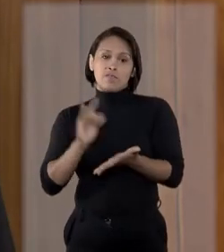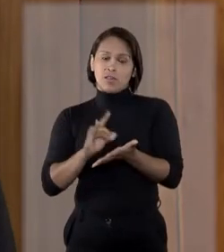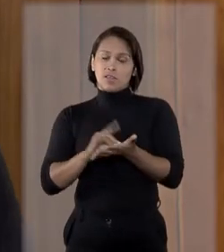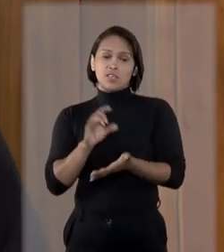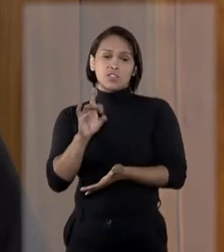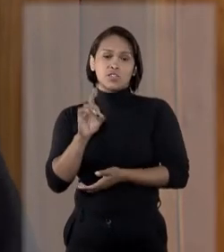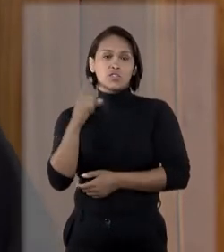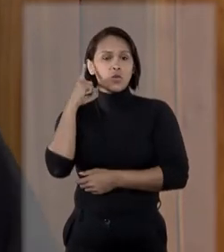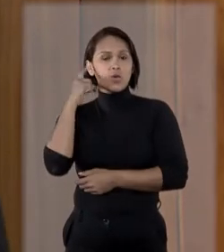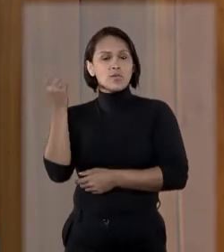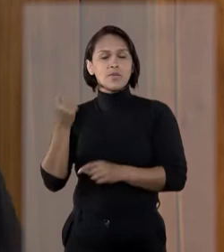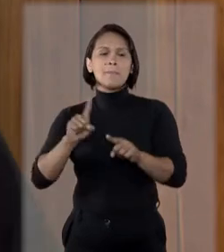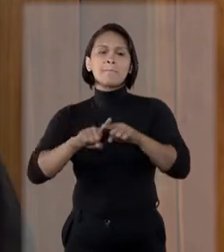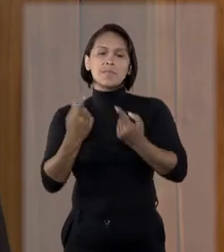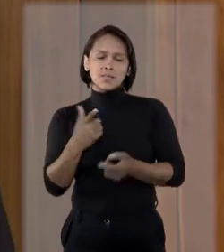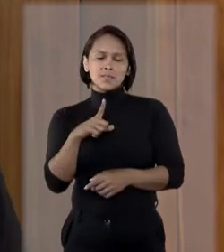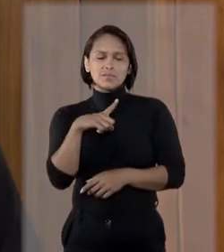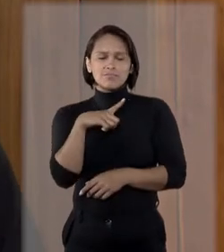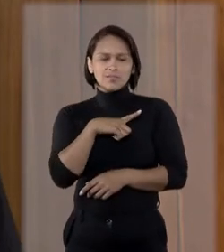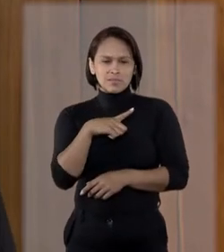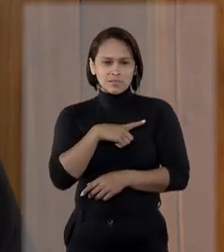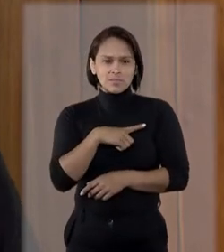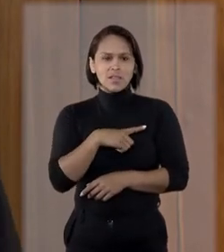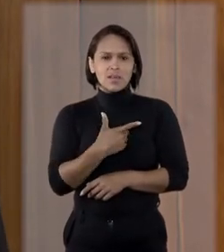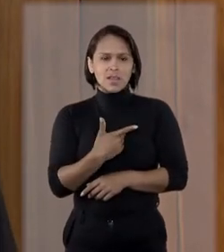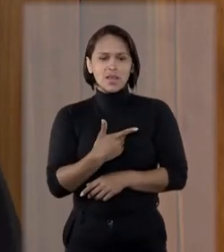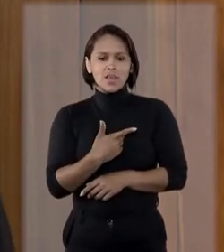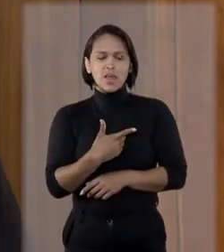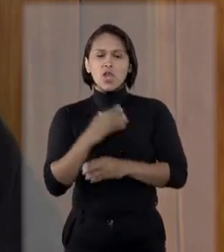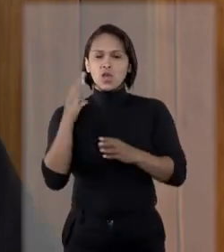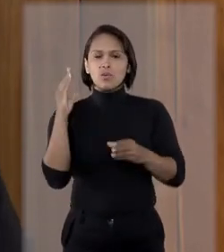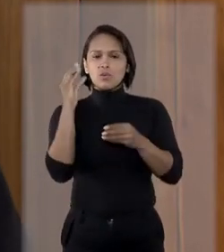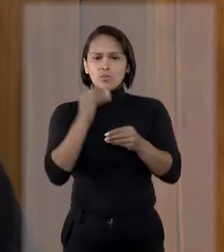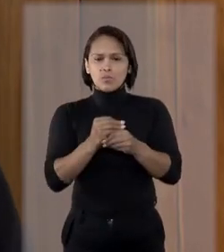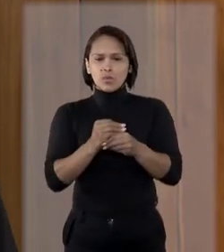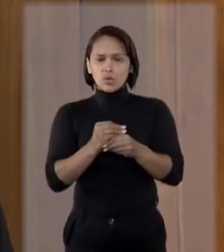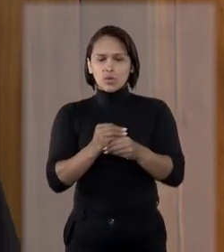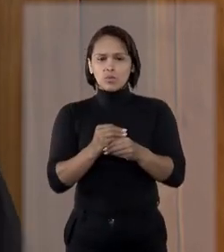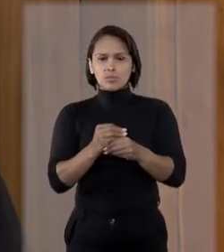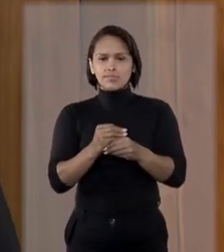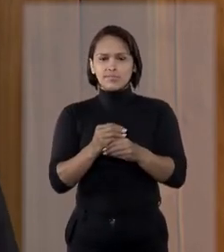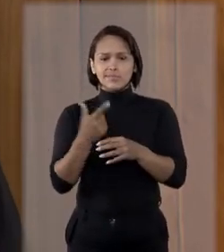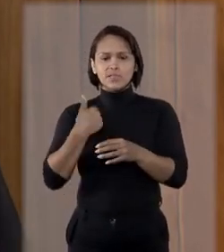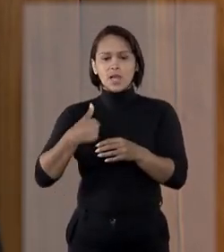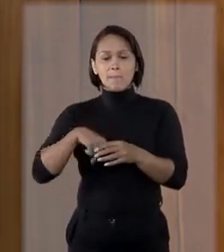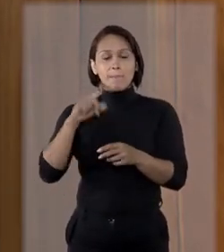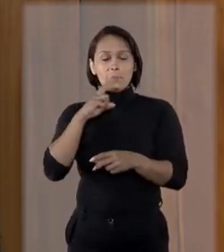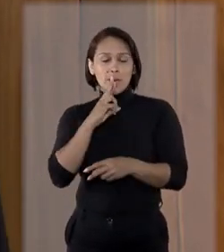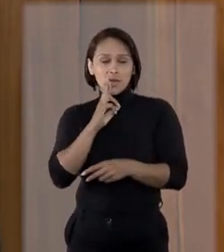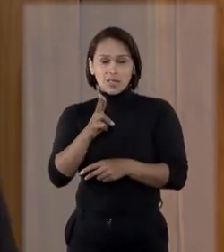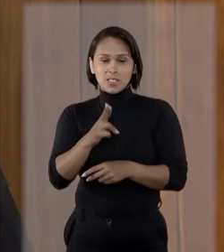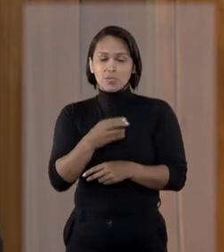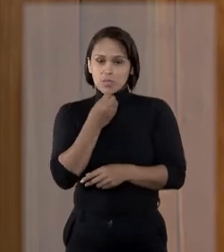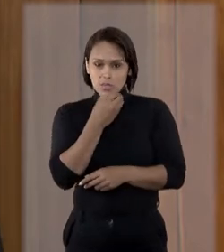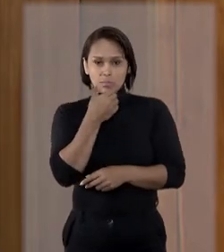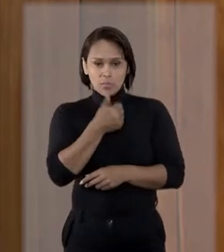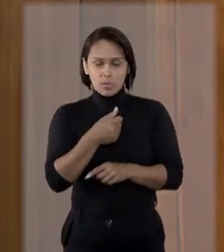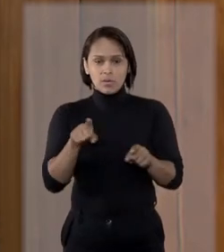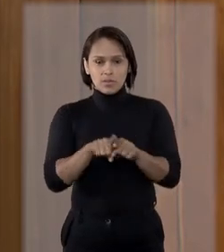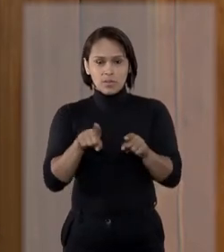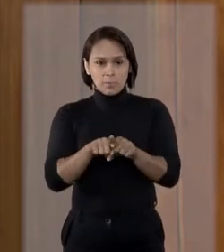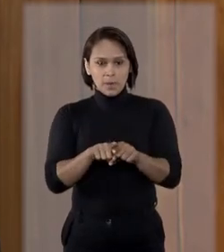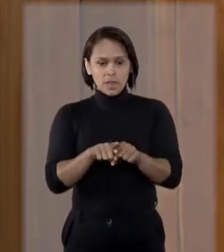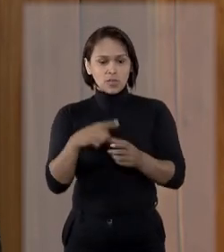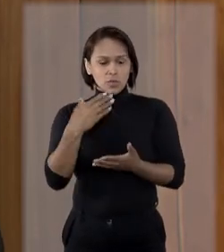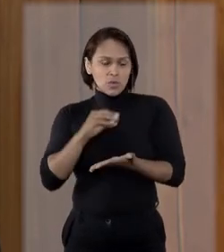só ouvir, mas você ter a boa vontade de concretizar, né, ou pelo menos dar uma resposta concreta,